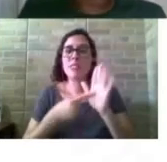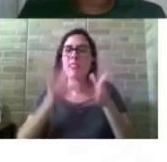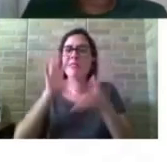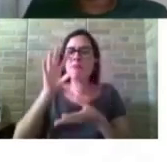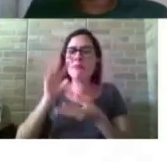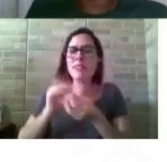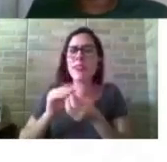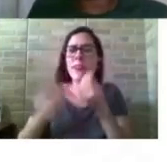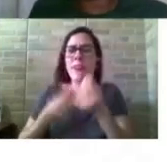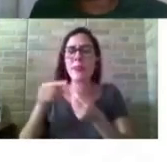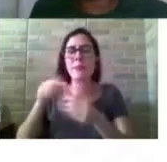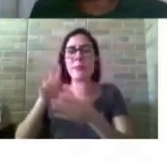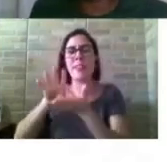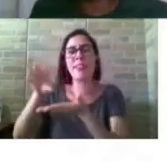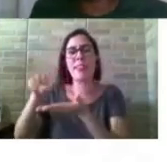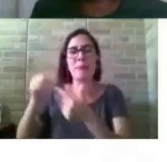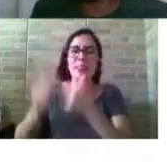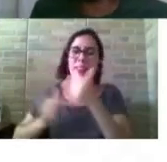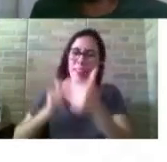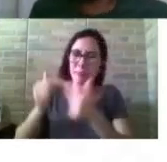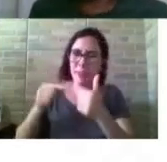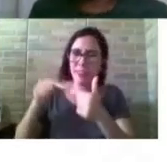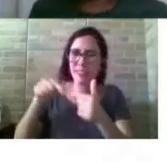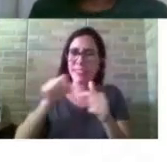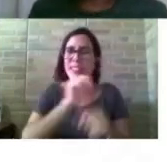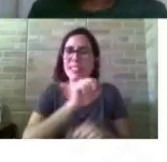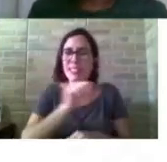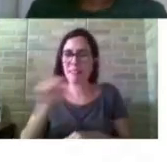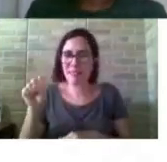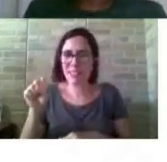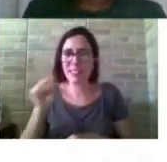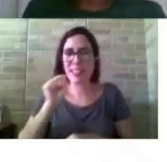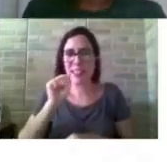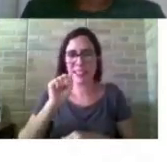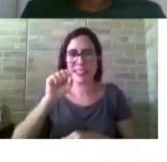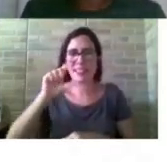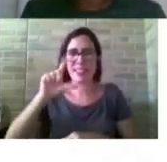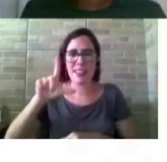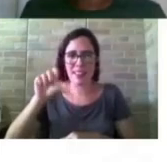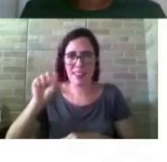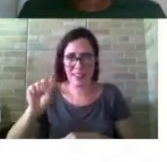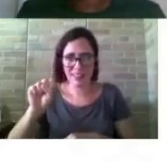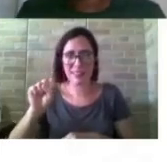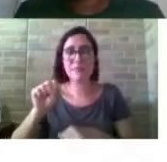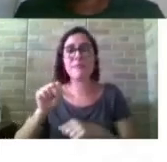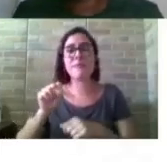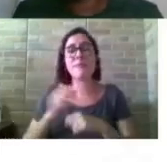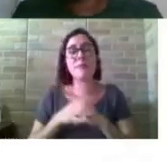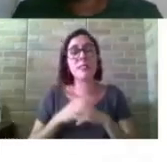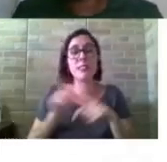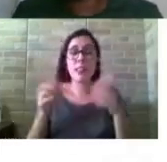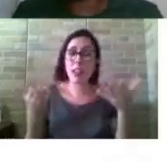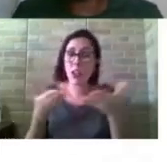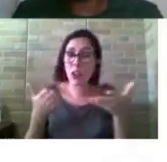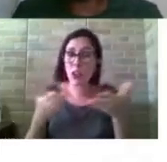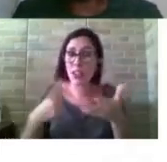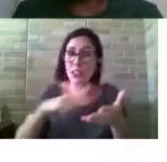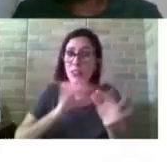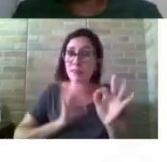semestre experimental que a UFBA realizou no SDS e agora também estamos preparando